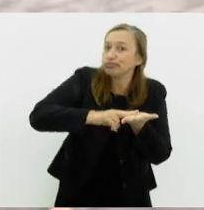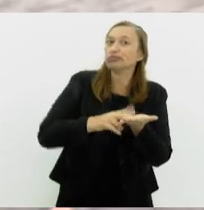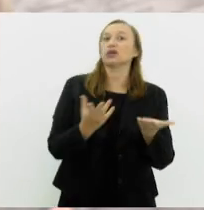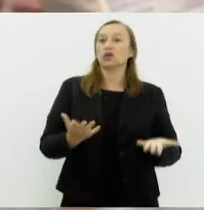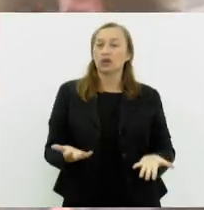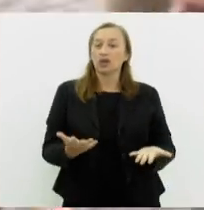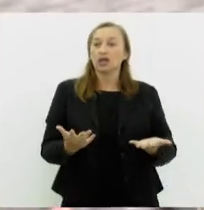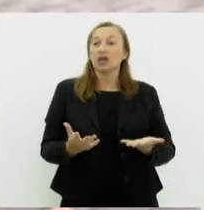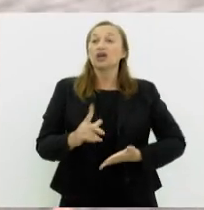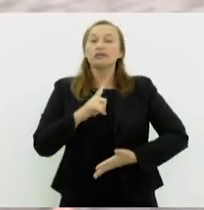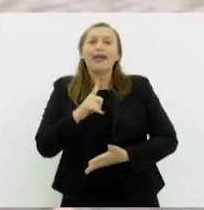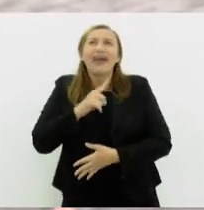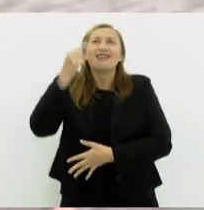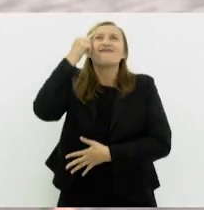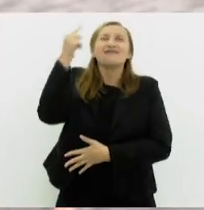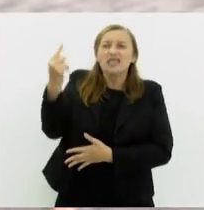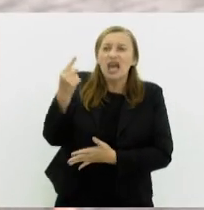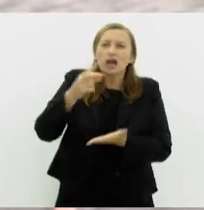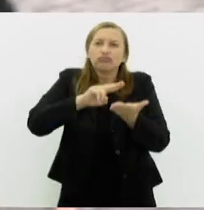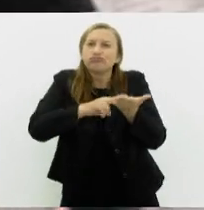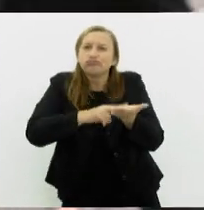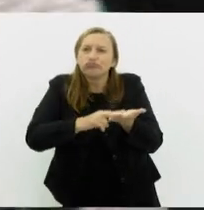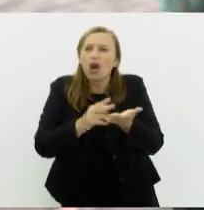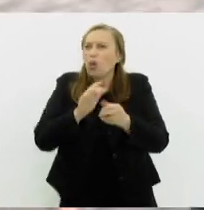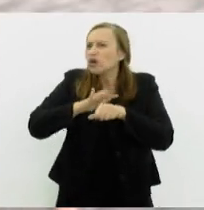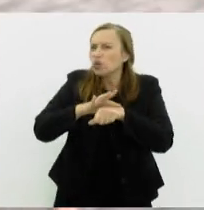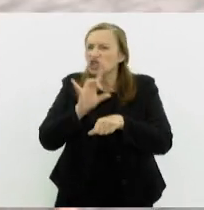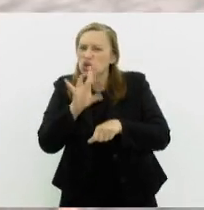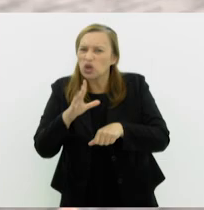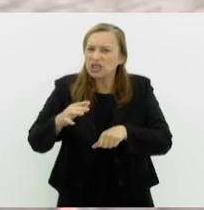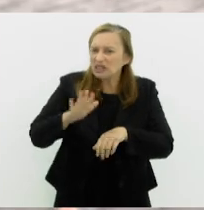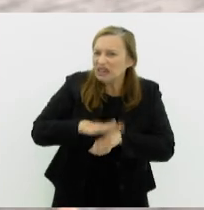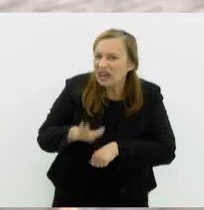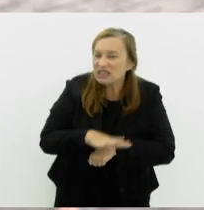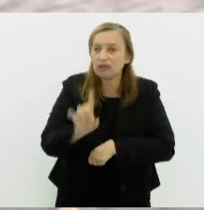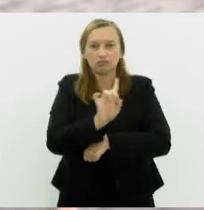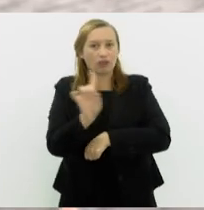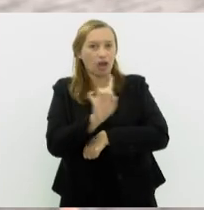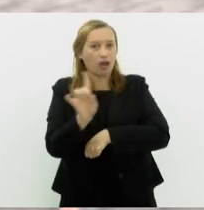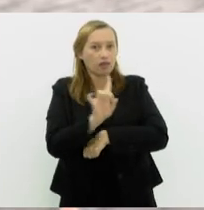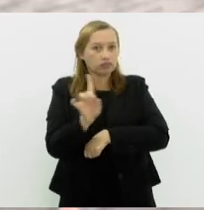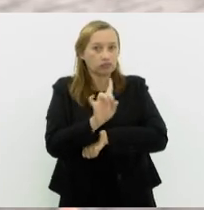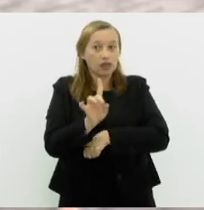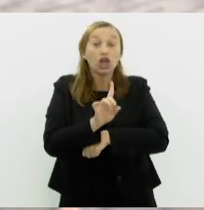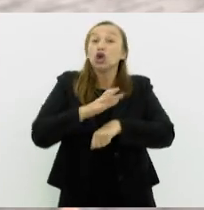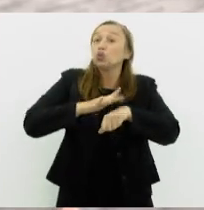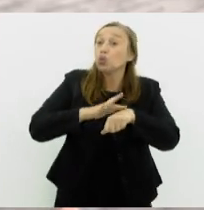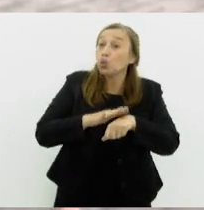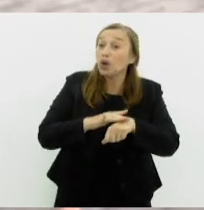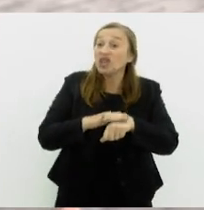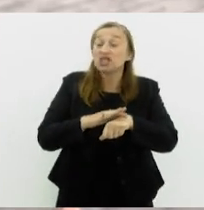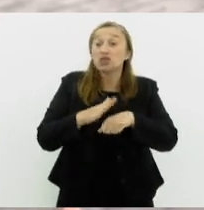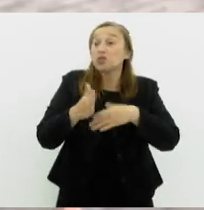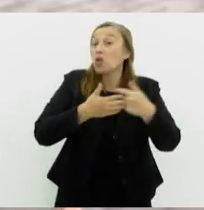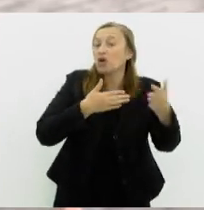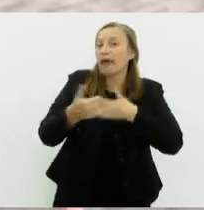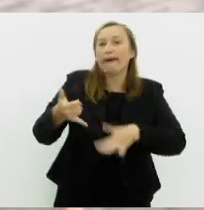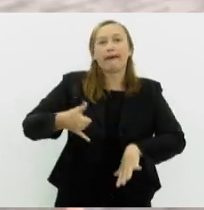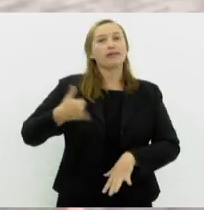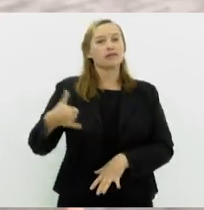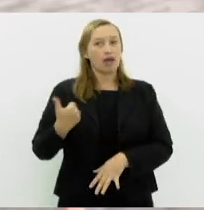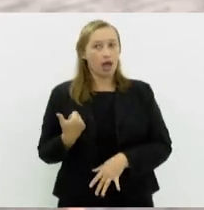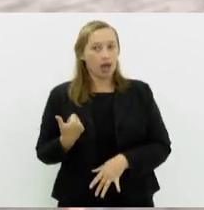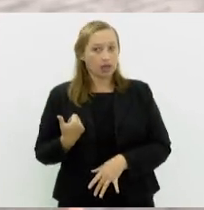A gente tem a ideia de que a epilepsia é uma doença só de criança. E, na verdade, não. Ela é uma doença de todas as idades,